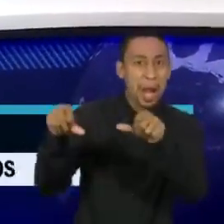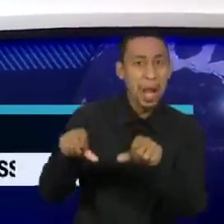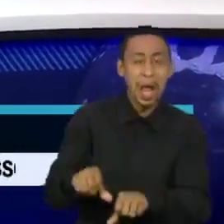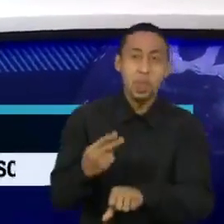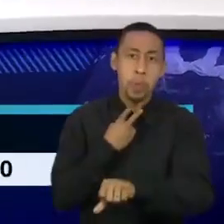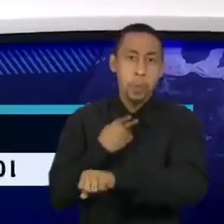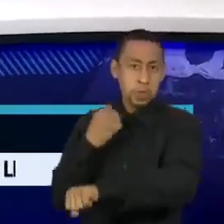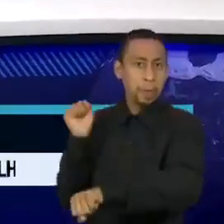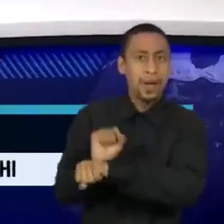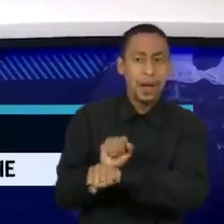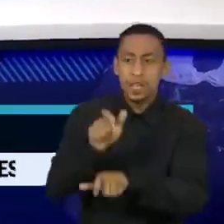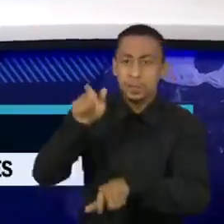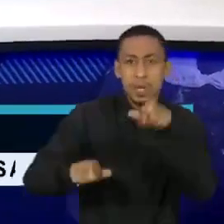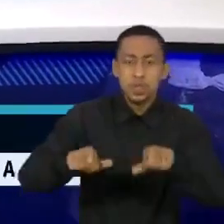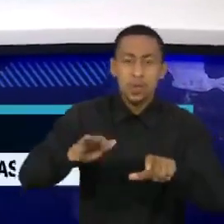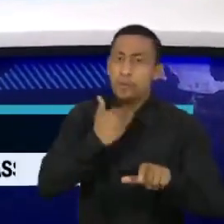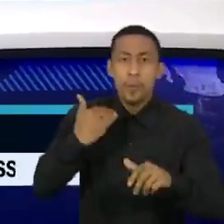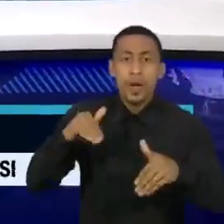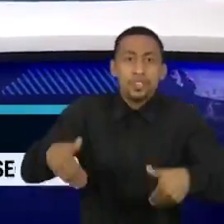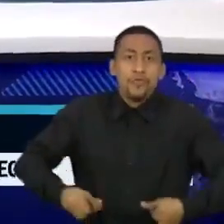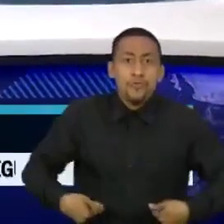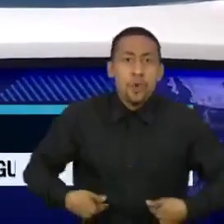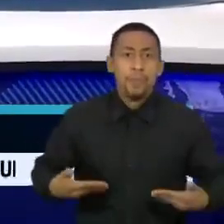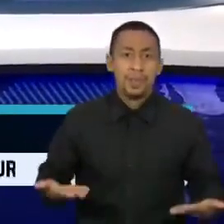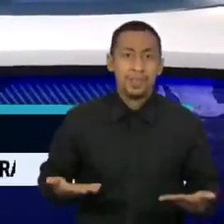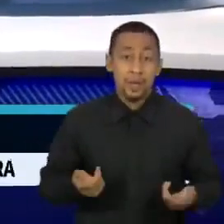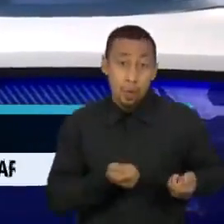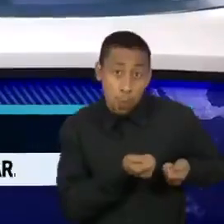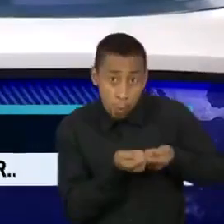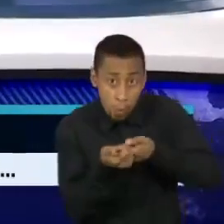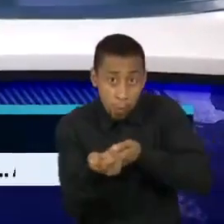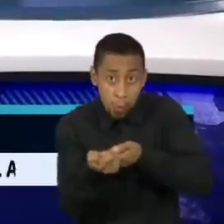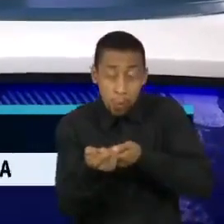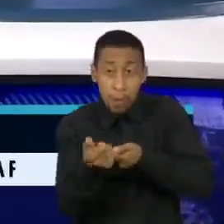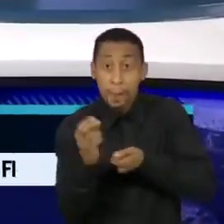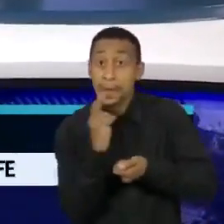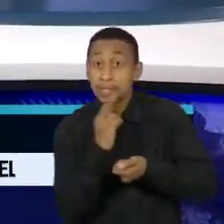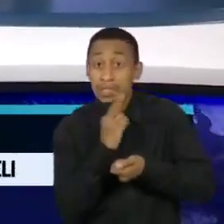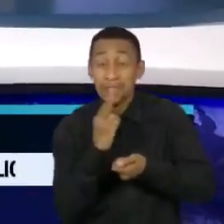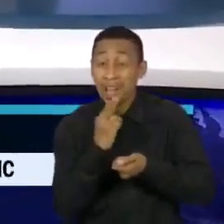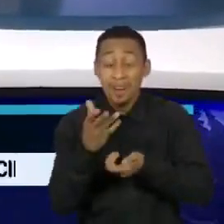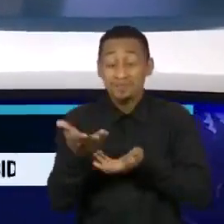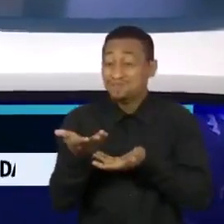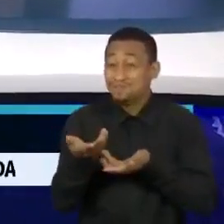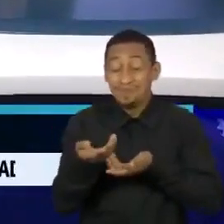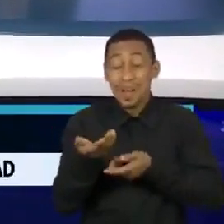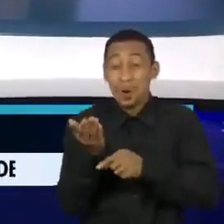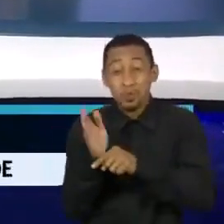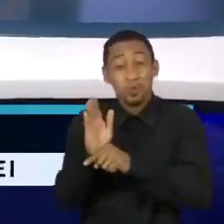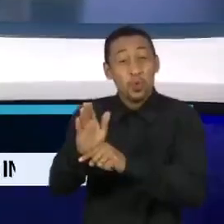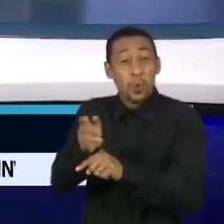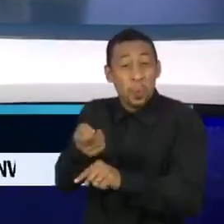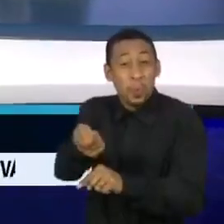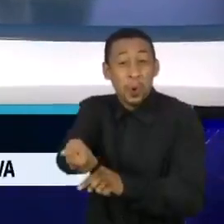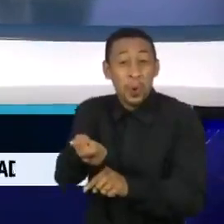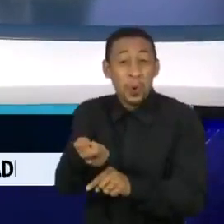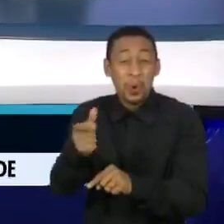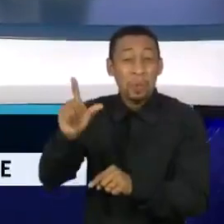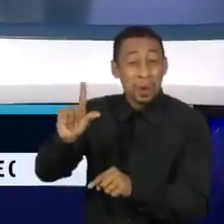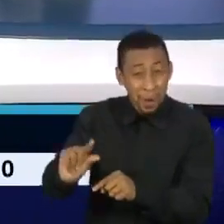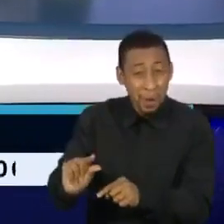pessoas vão morrer de fome, o auxílio emergencial não decolou na proporção que seria necessária,